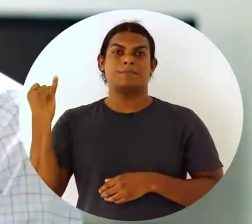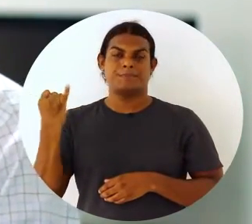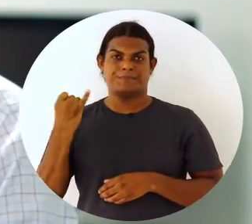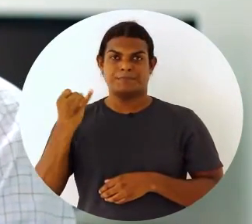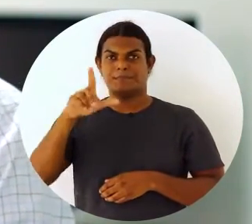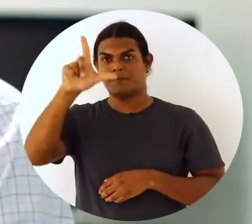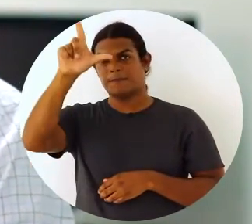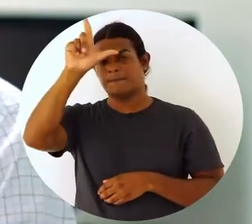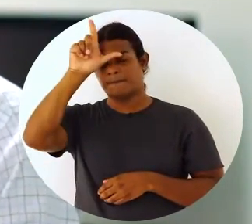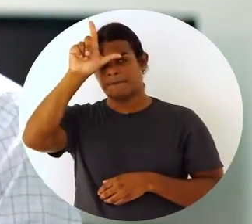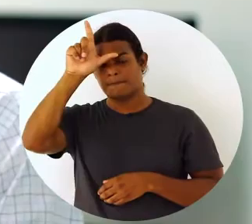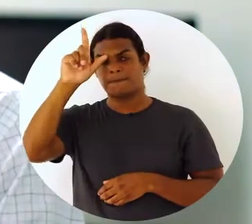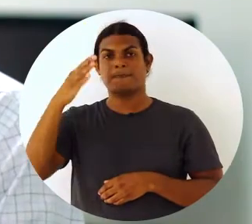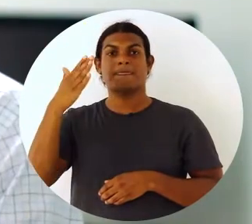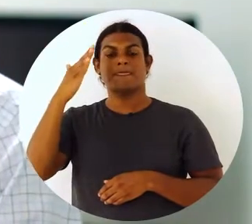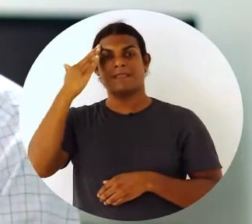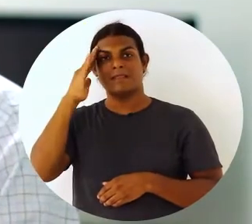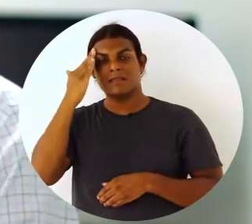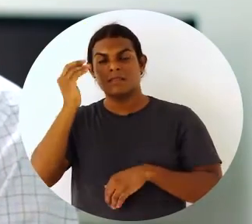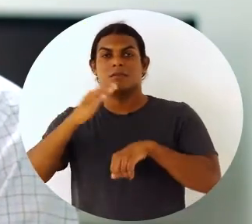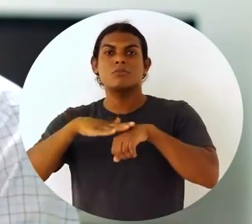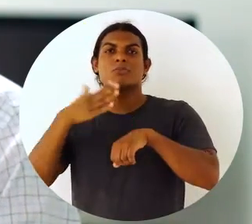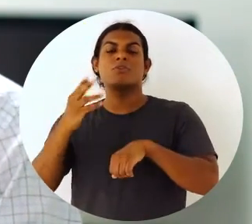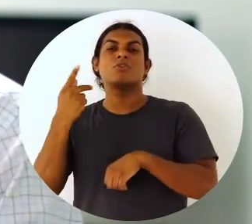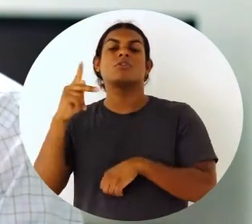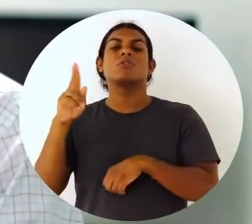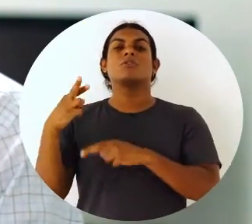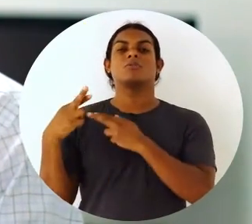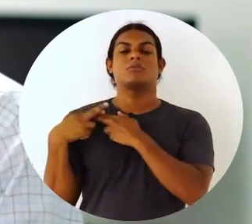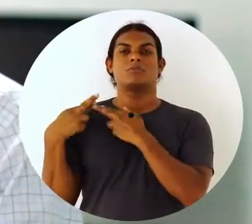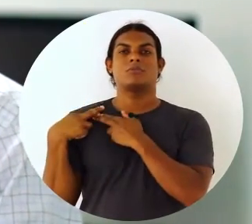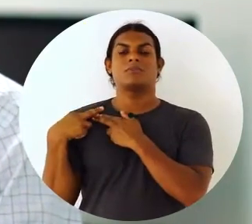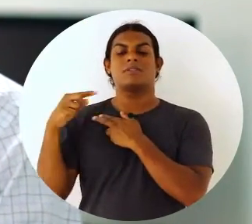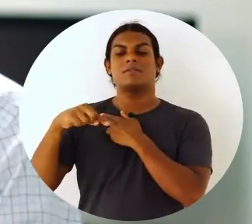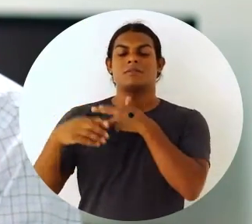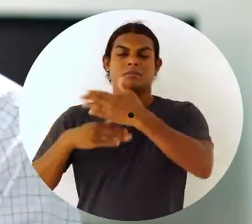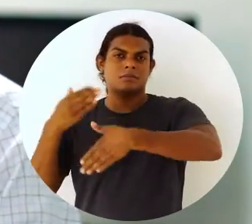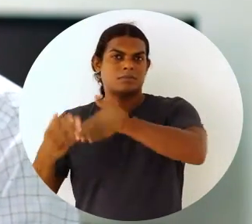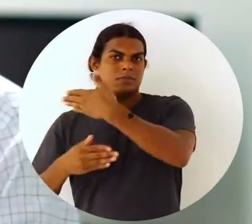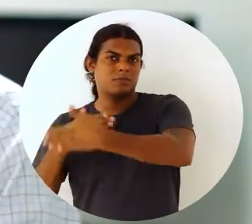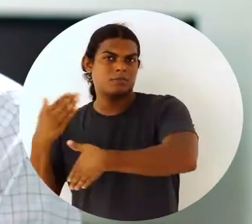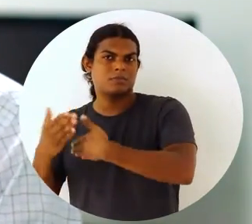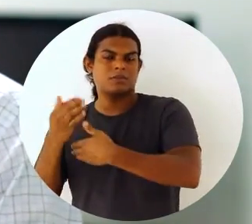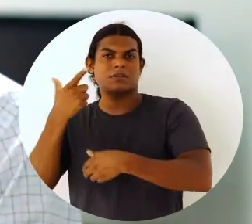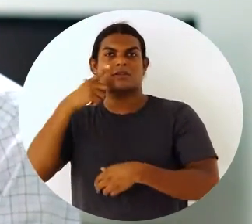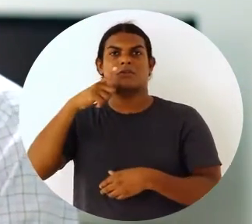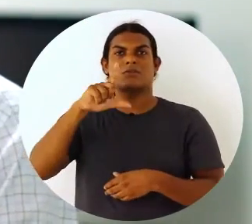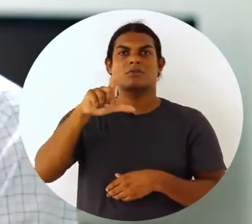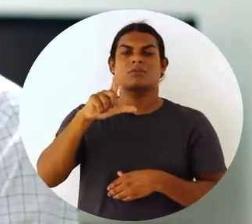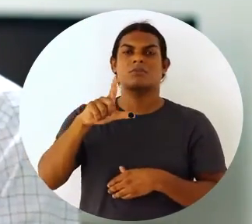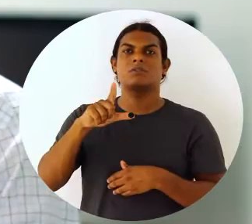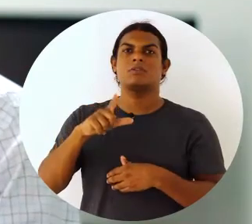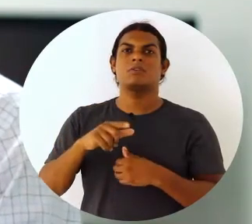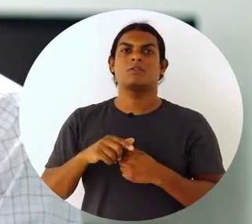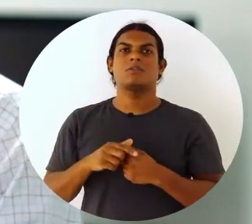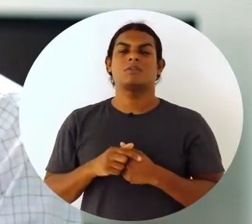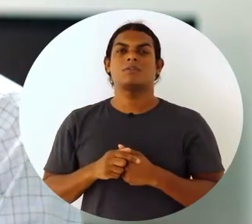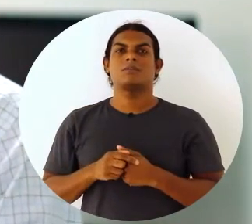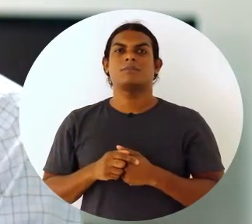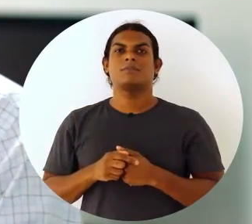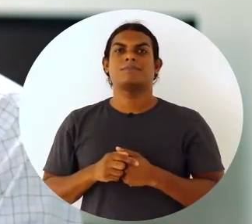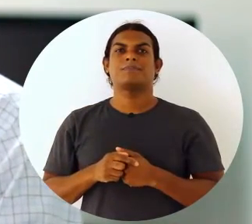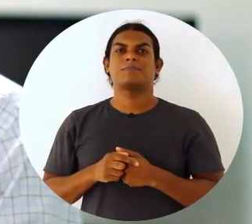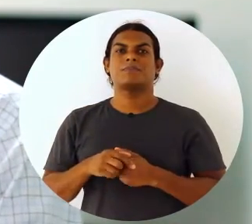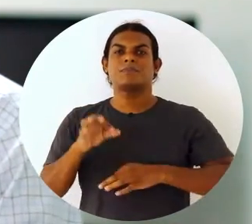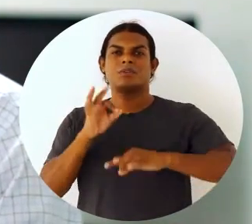líder entenda melhor qual o seu papel ao longo desse processo para que ele possa liderar melhor os seus